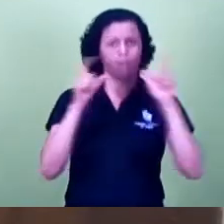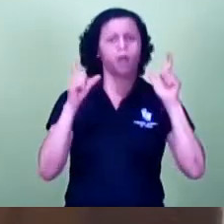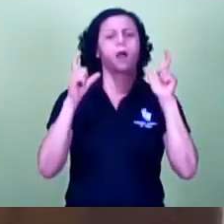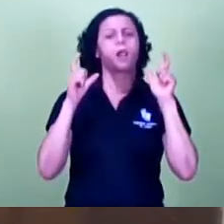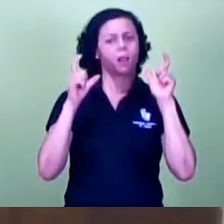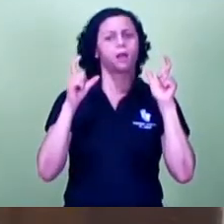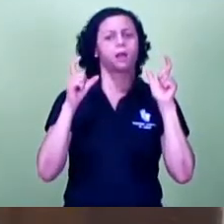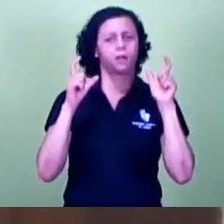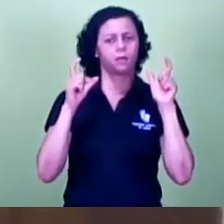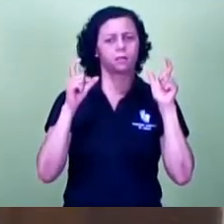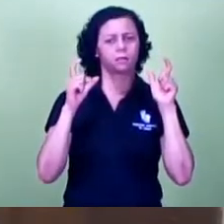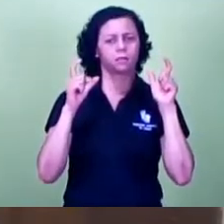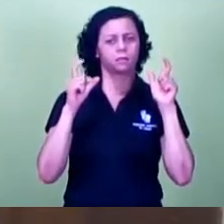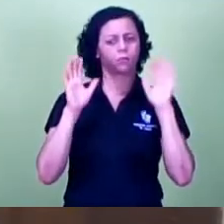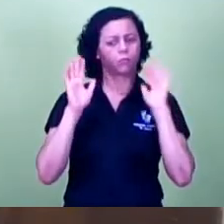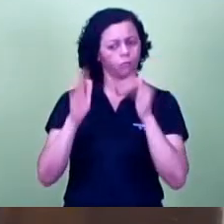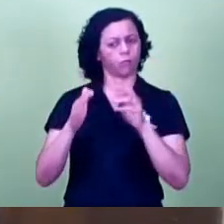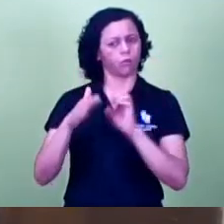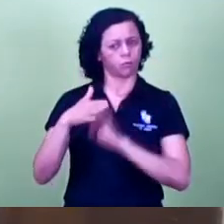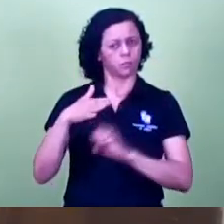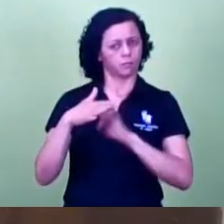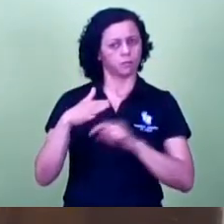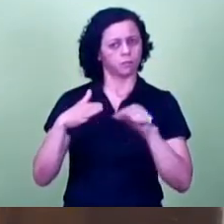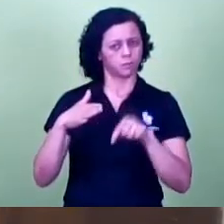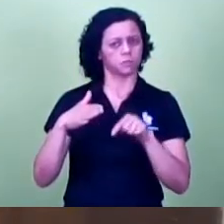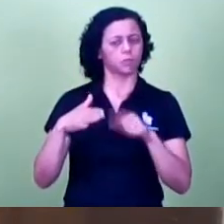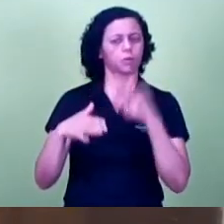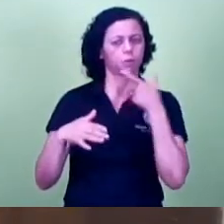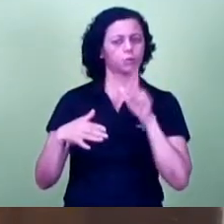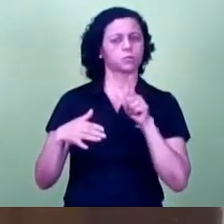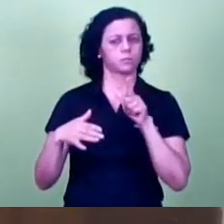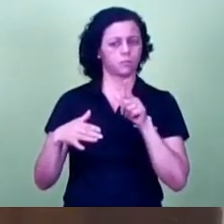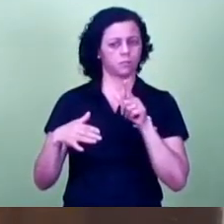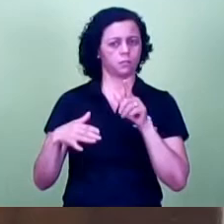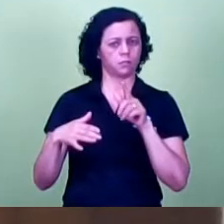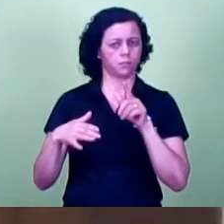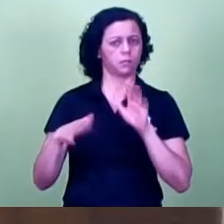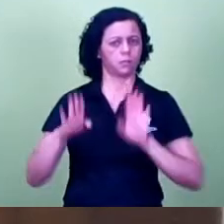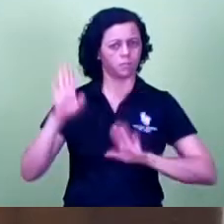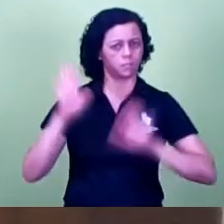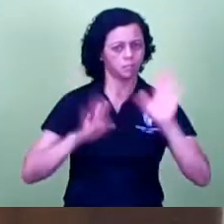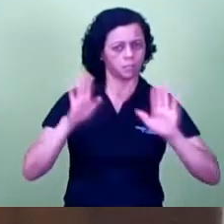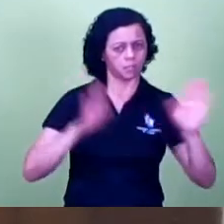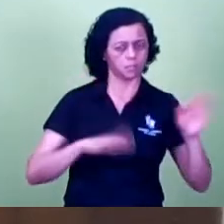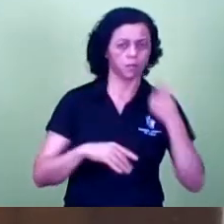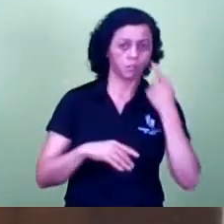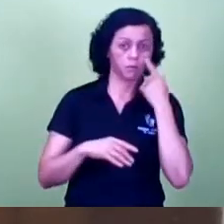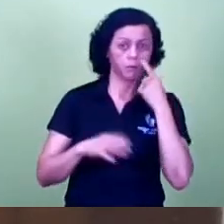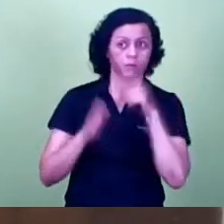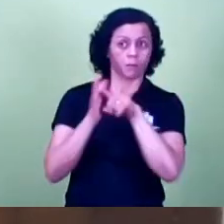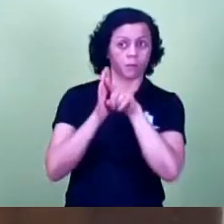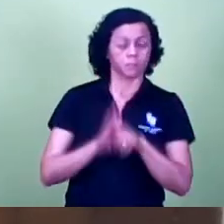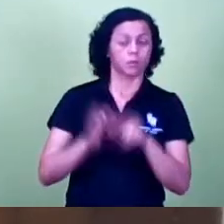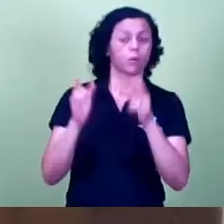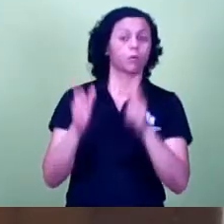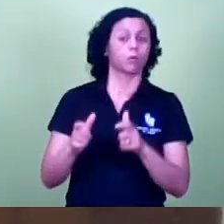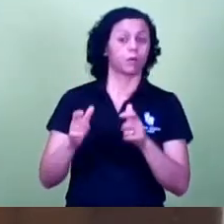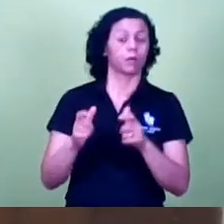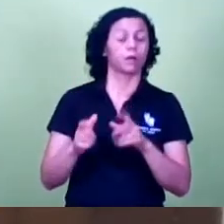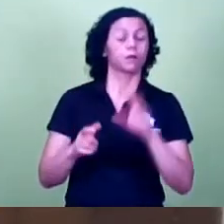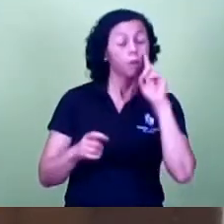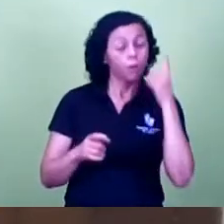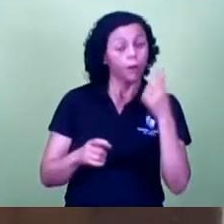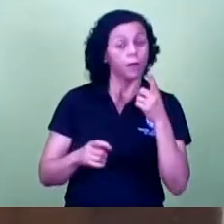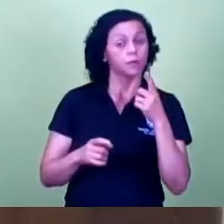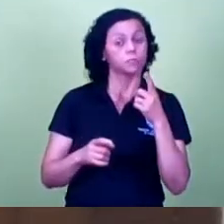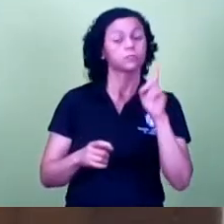uma empresa né fomos a fundo verificamos onde estava instalada essa empresa e eu acho que esse é o caminho hoje